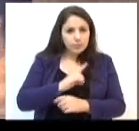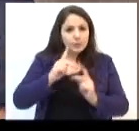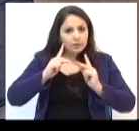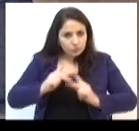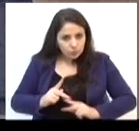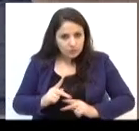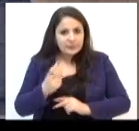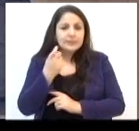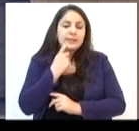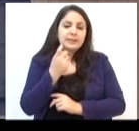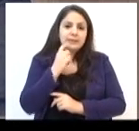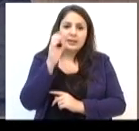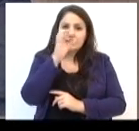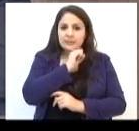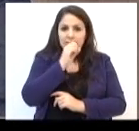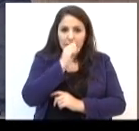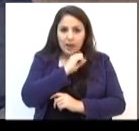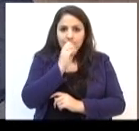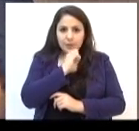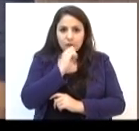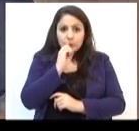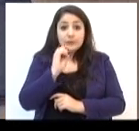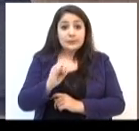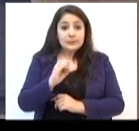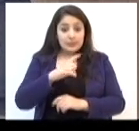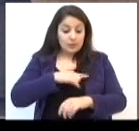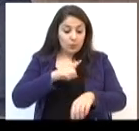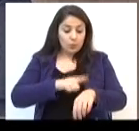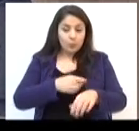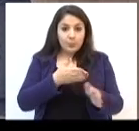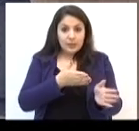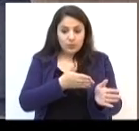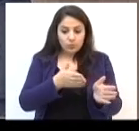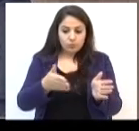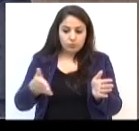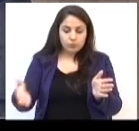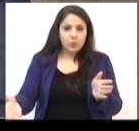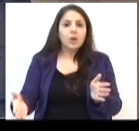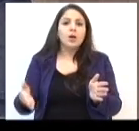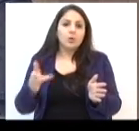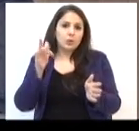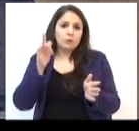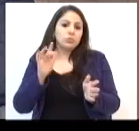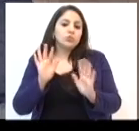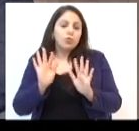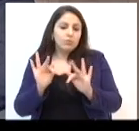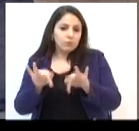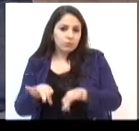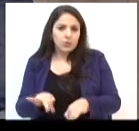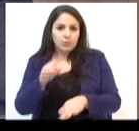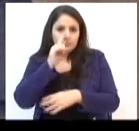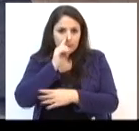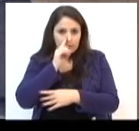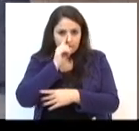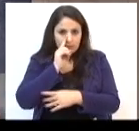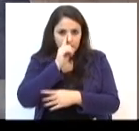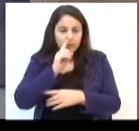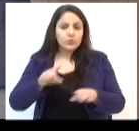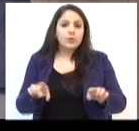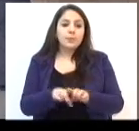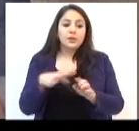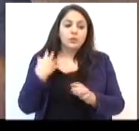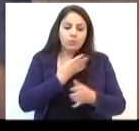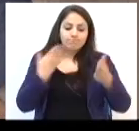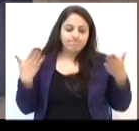quando ultrapassar esse período médio, o risco cai bastante já de nós termos novos casos. Nesse momento, nós estamos sentando